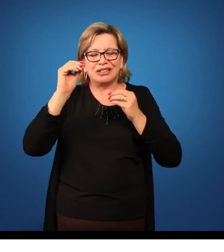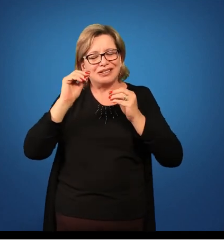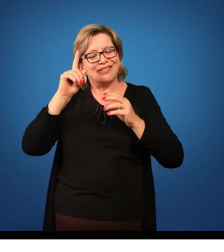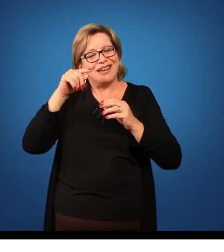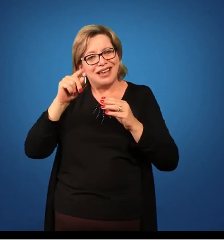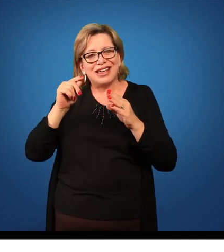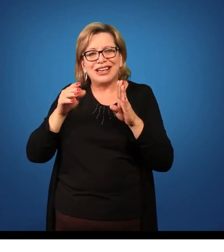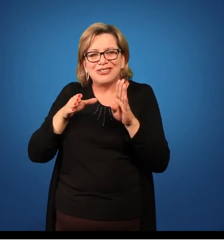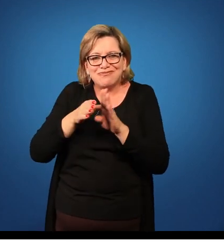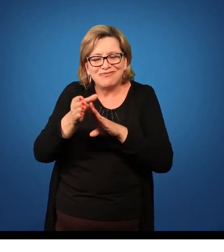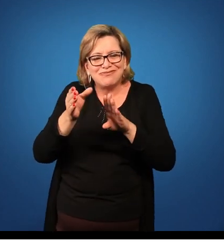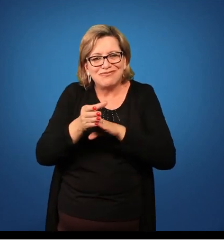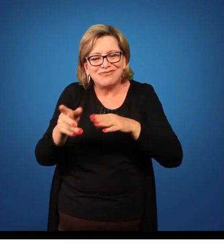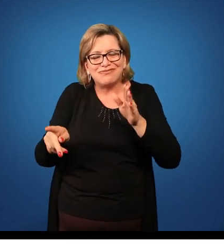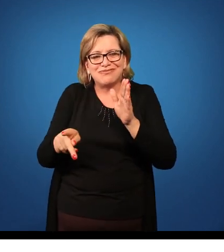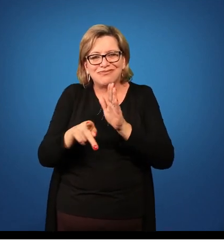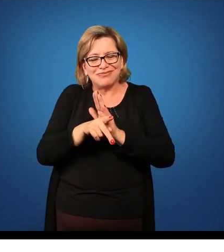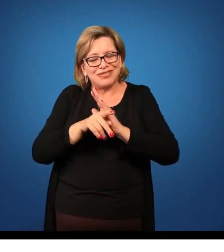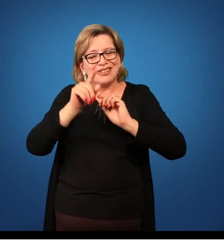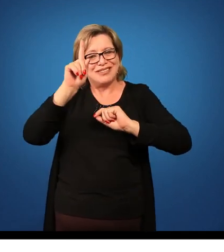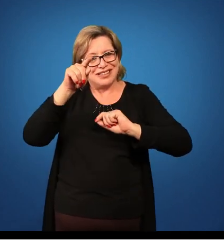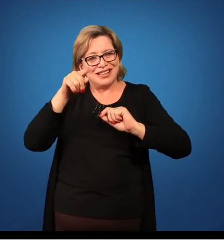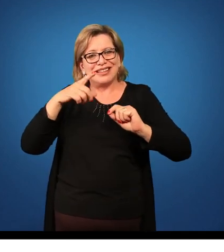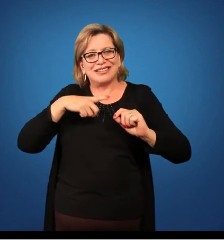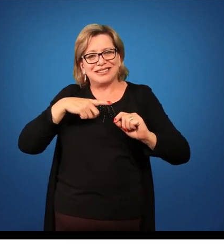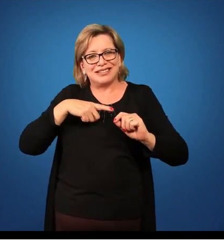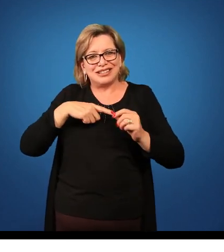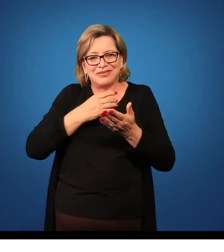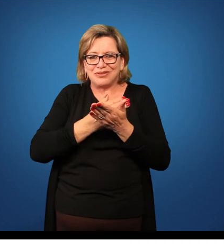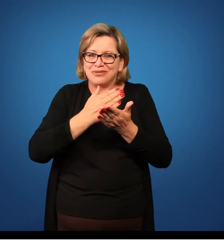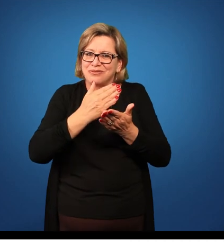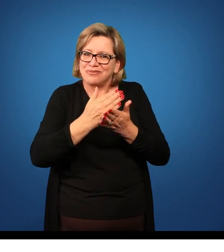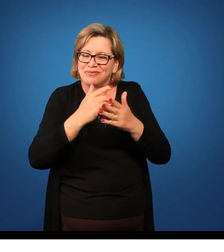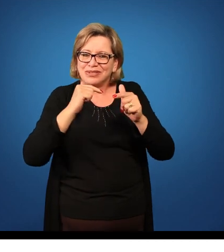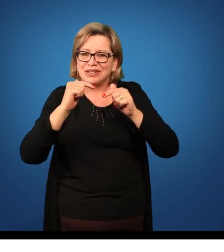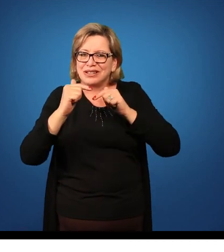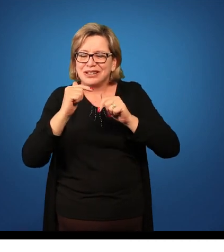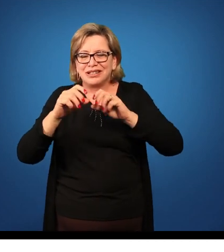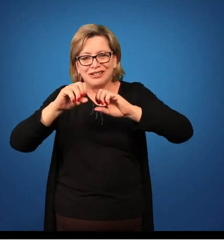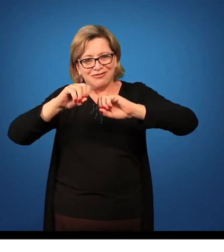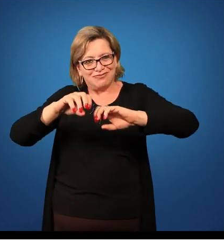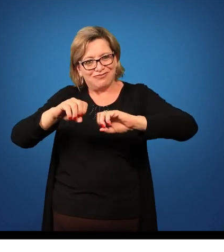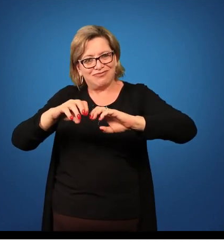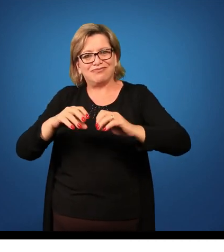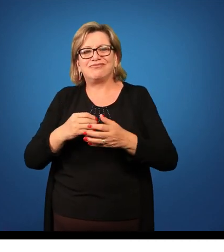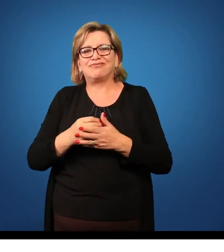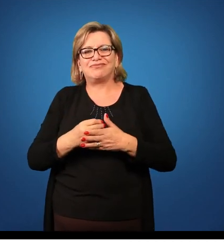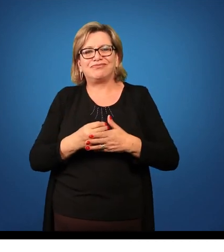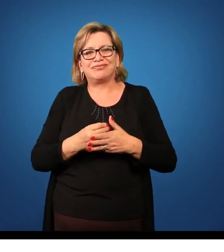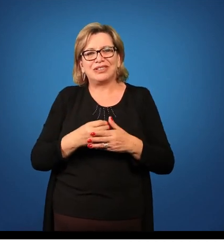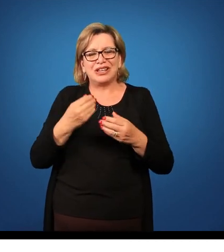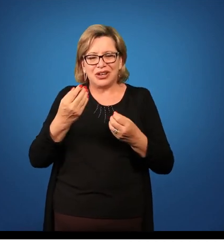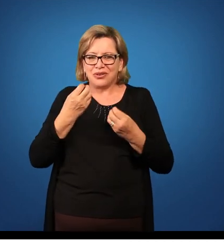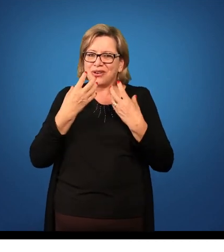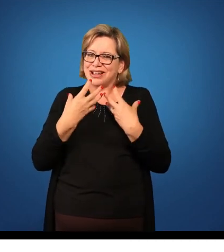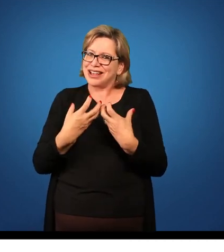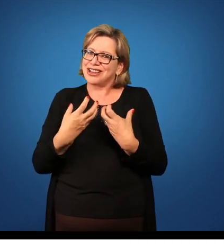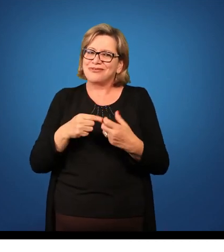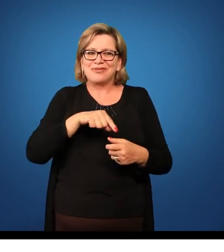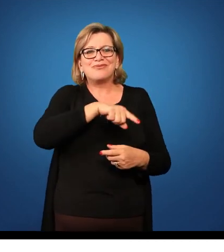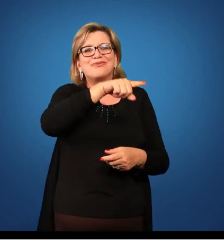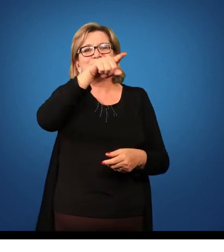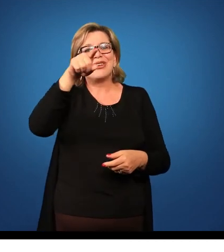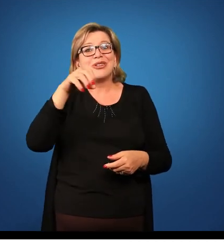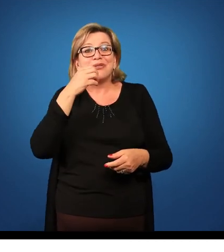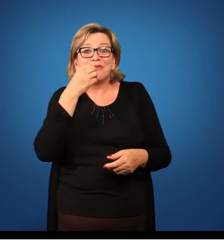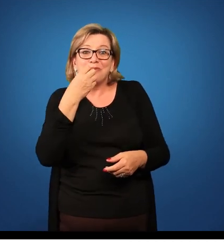algumas dicas e observações em relação ao início do trabalho de docência, e eu desejo a todos um bom